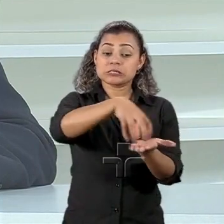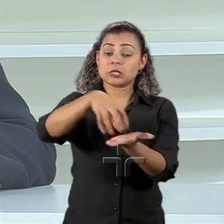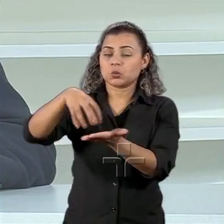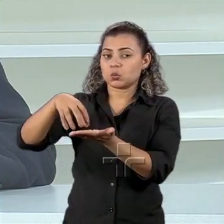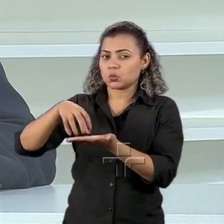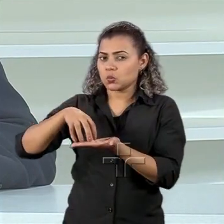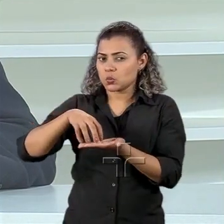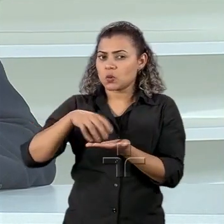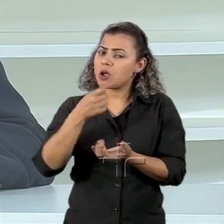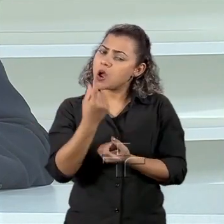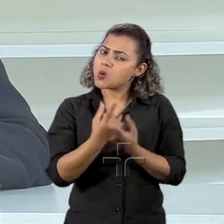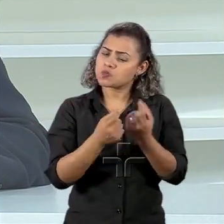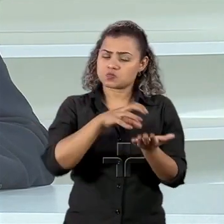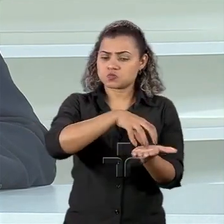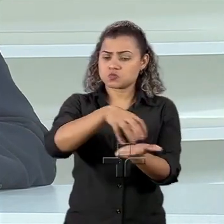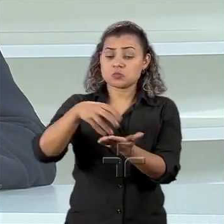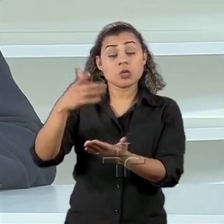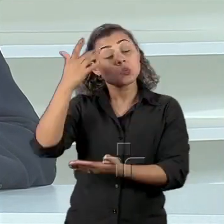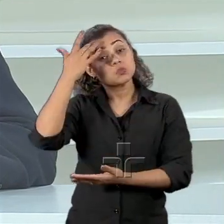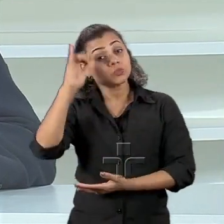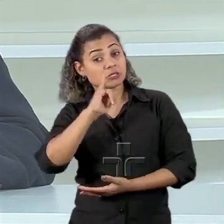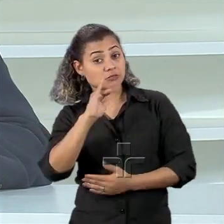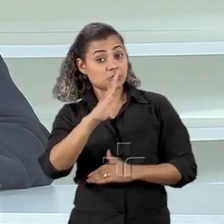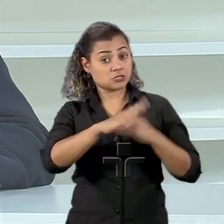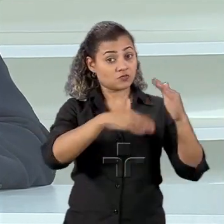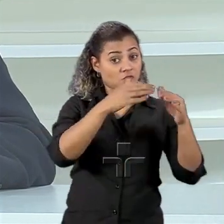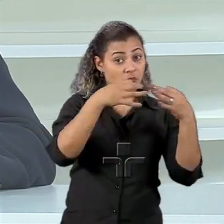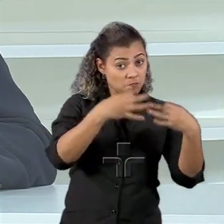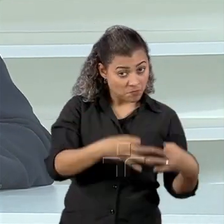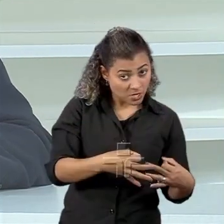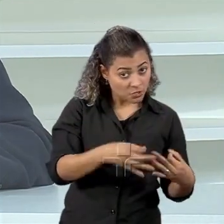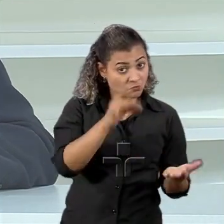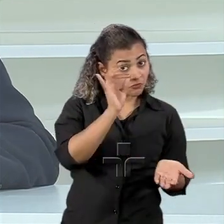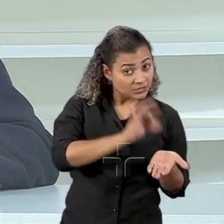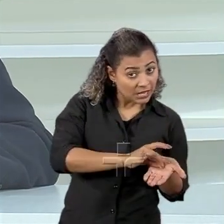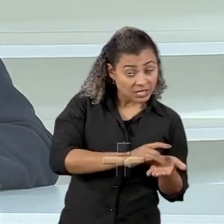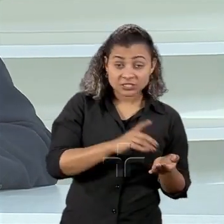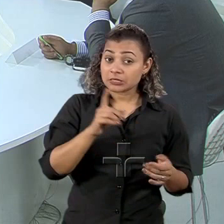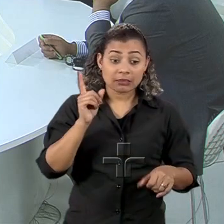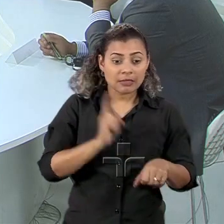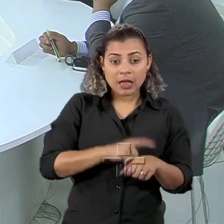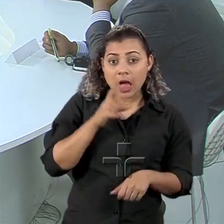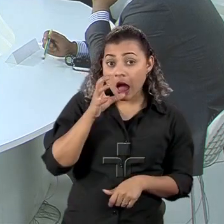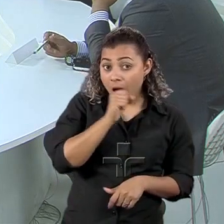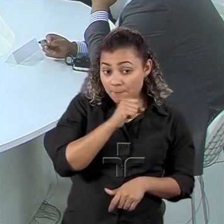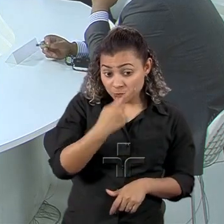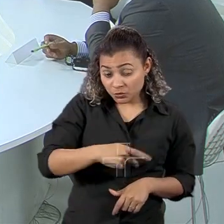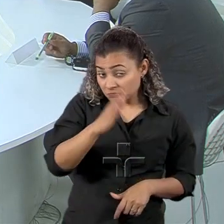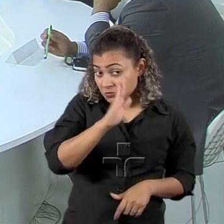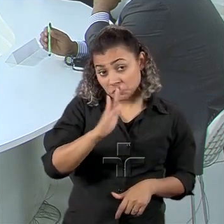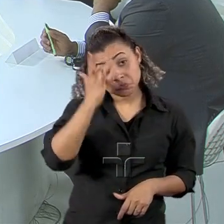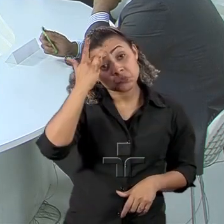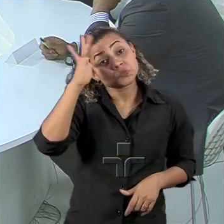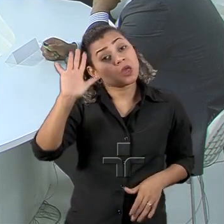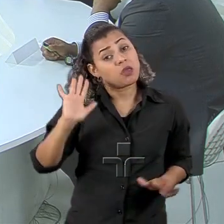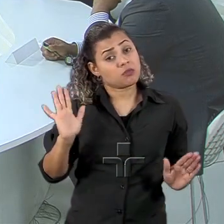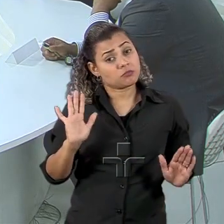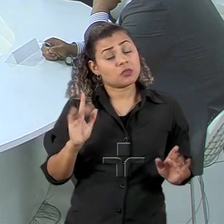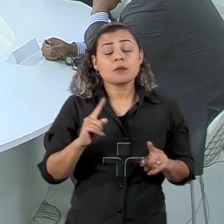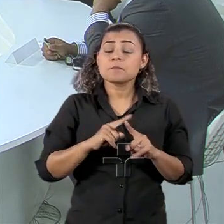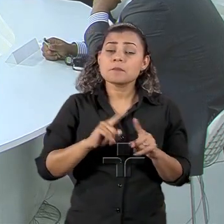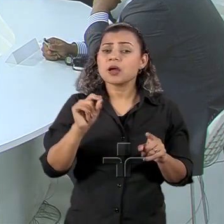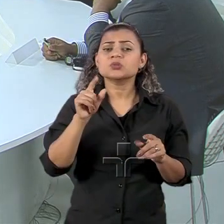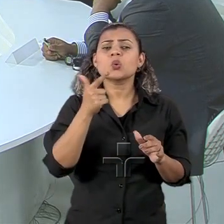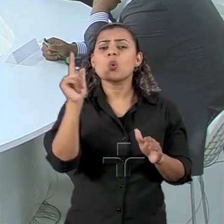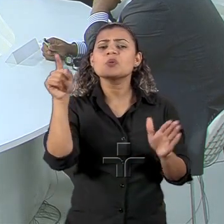não sei se isso vai se desenvolver em ações concretas e imediatas com o Brasil. Mas aí leva a outra